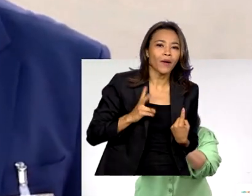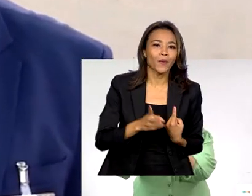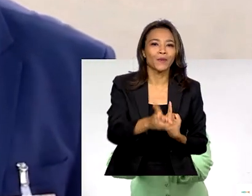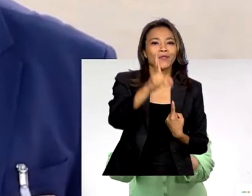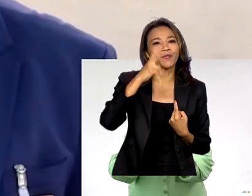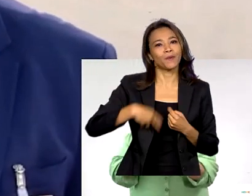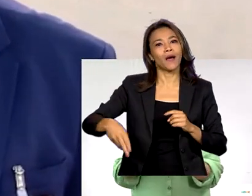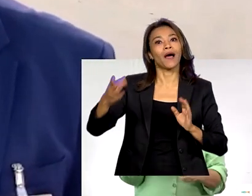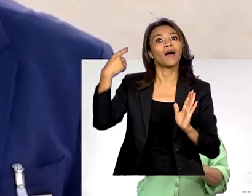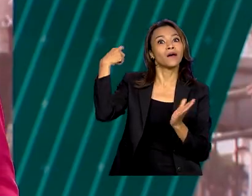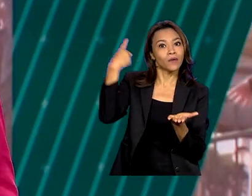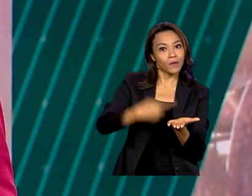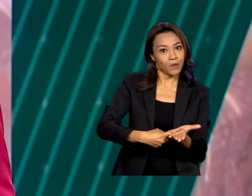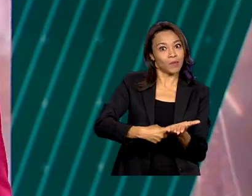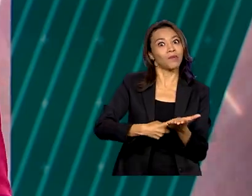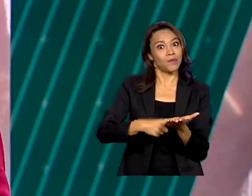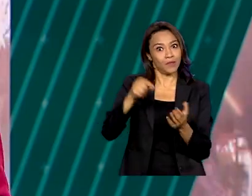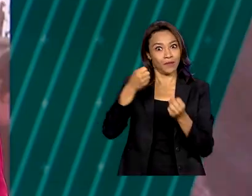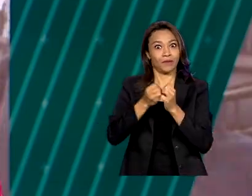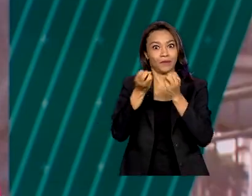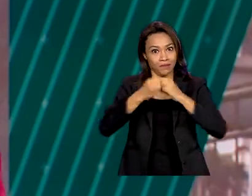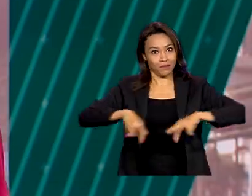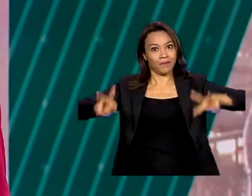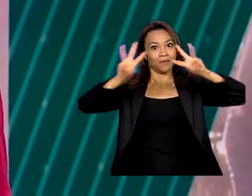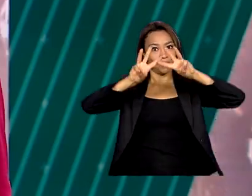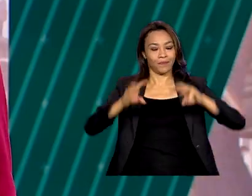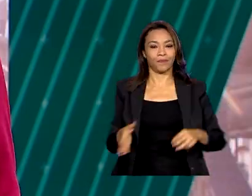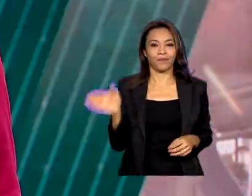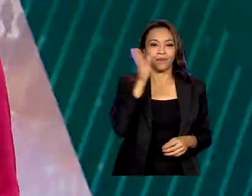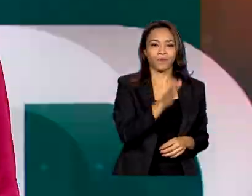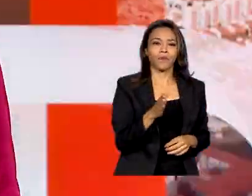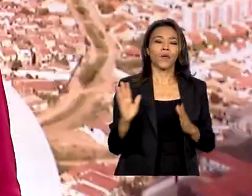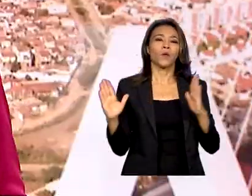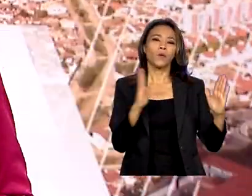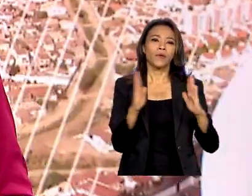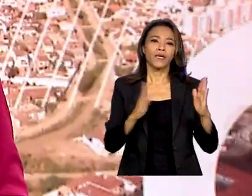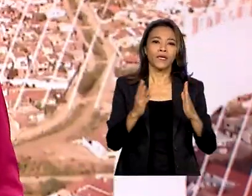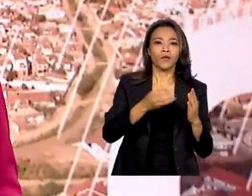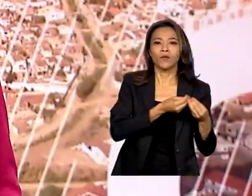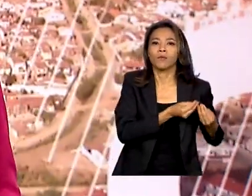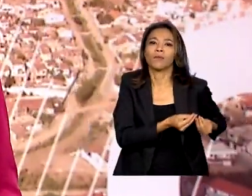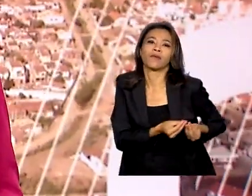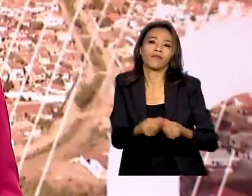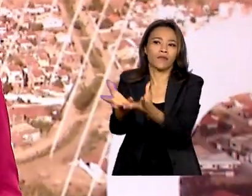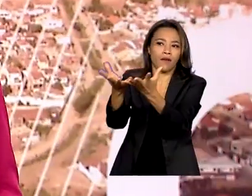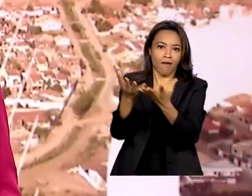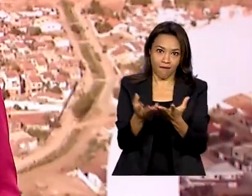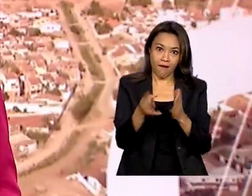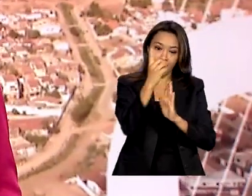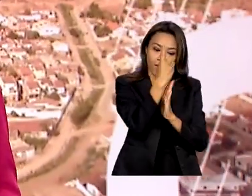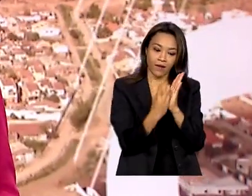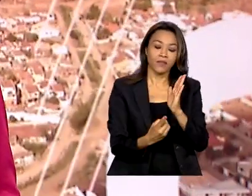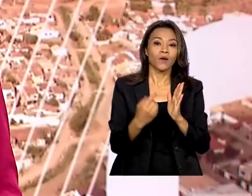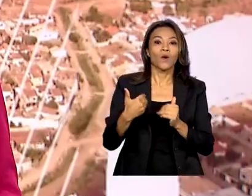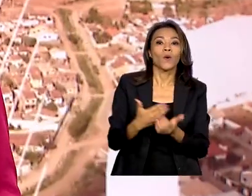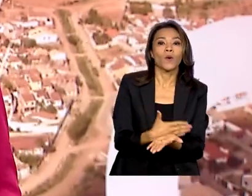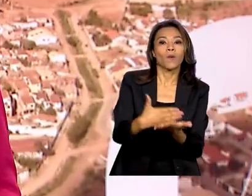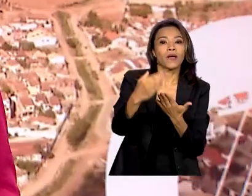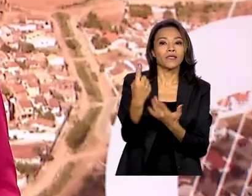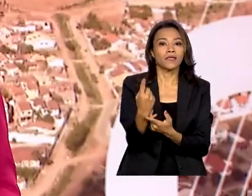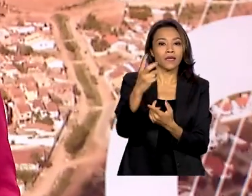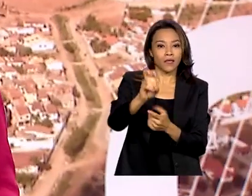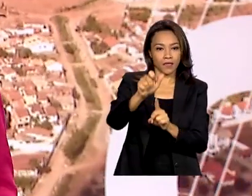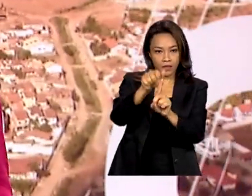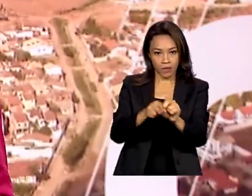da Carta das Nações Unidas. O prazo para enviar as declarações do Imposto de Renda começa em 15 de março e vai até